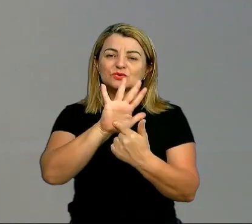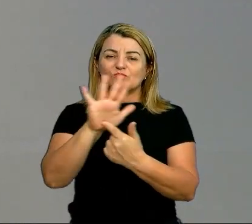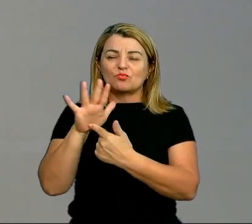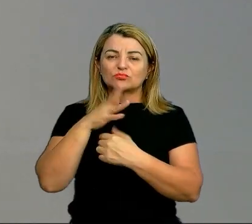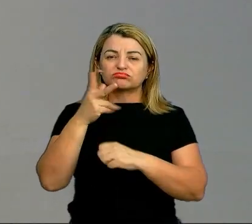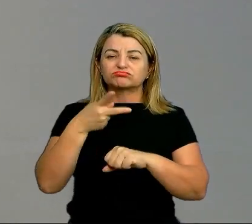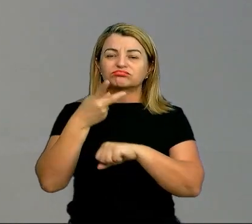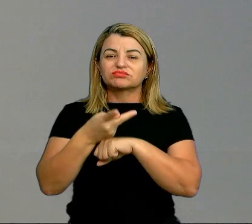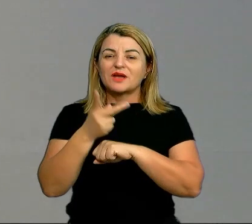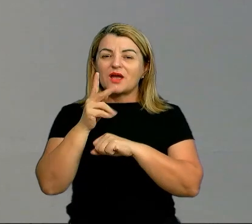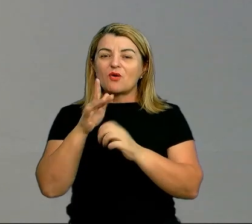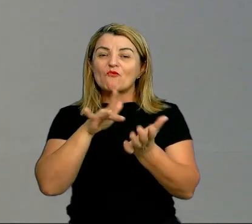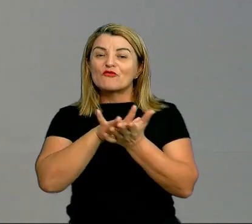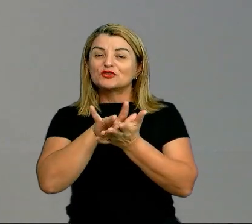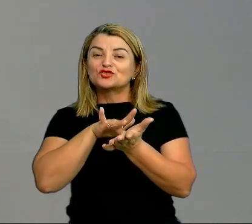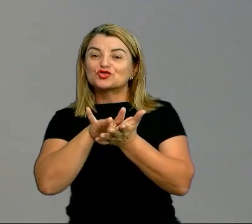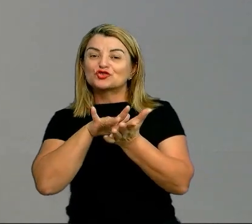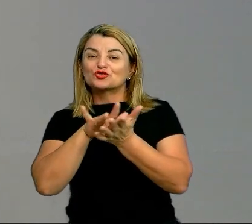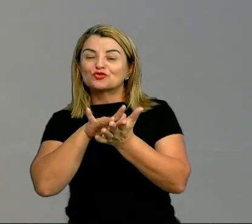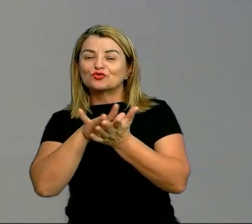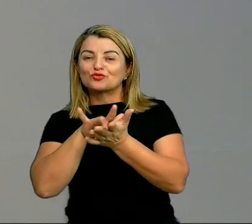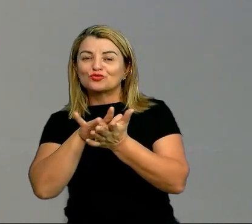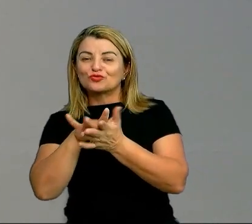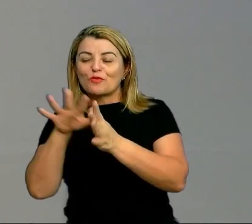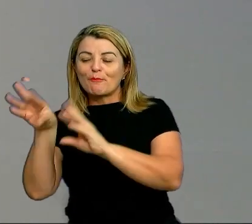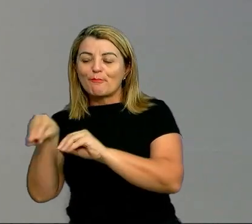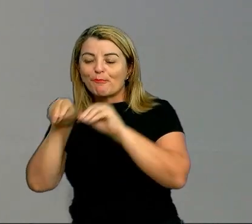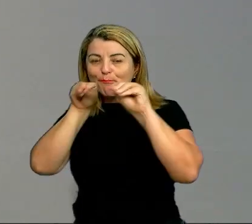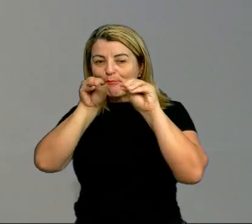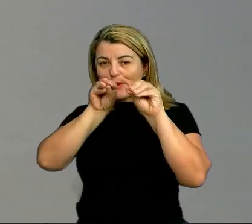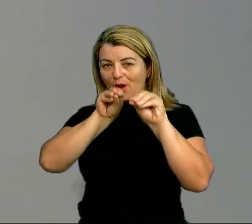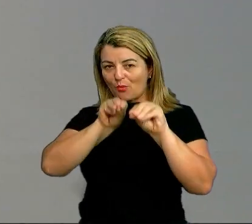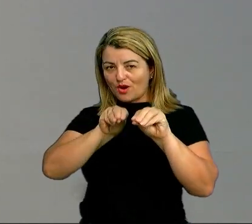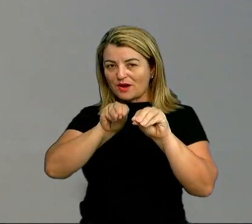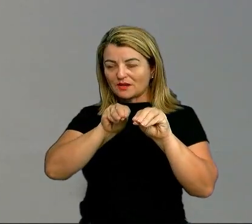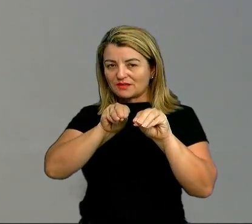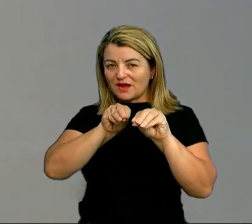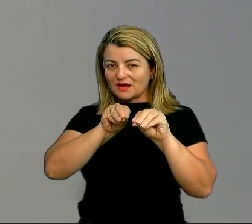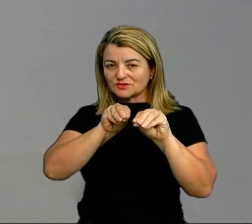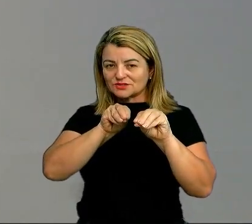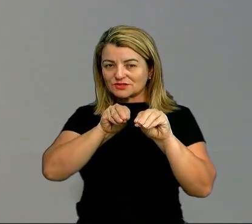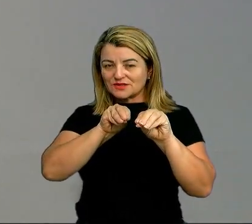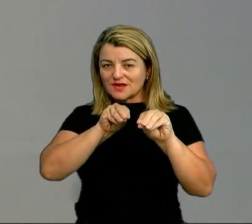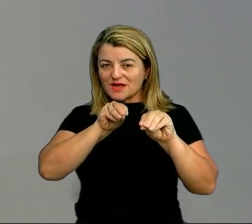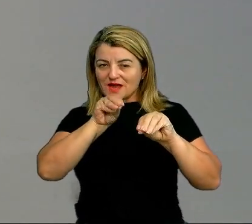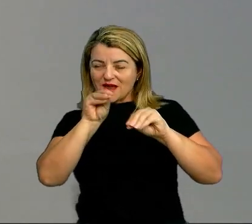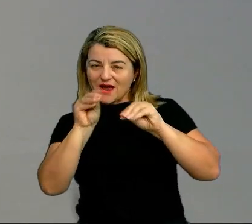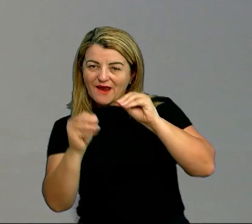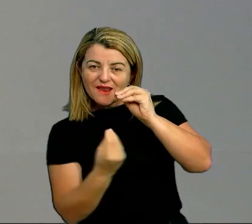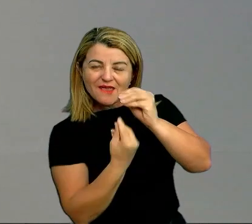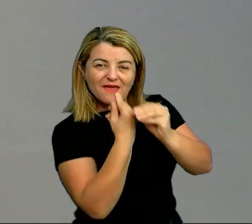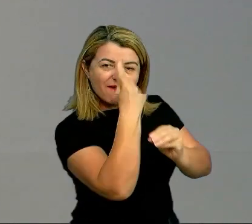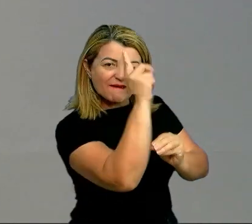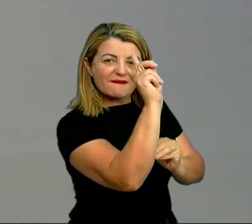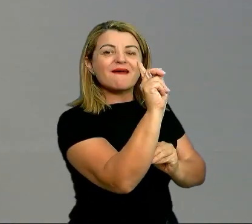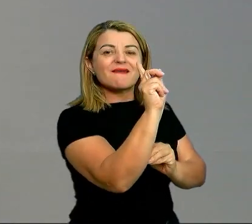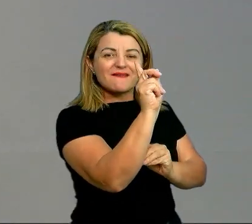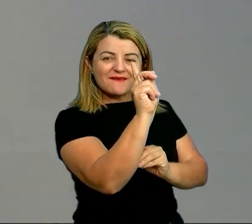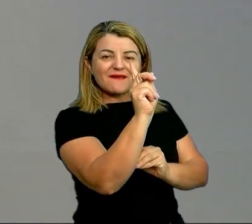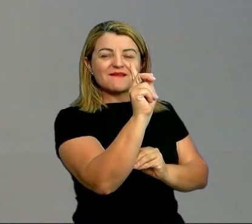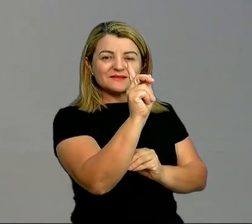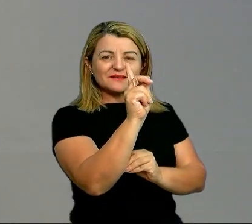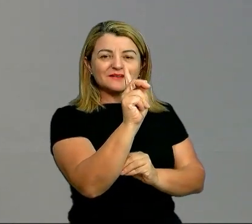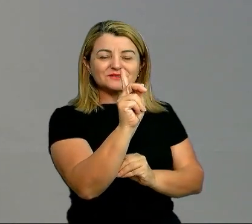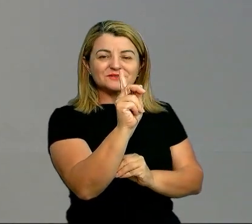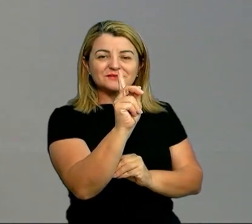poeta é um fingidor. Quer dizer, ele pega lá uma realidade que existe e aí ele recria essa realidade, que é uma